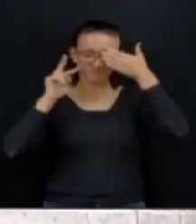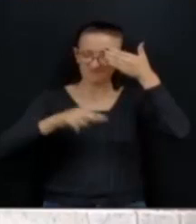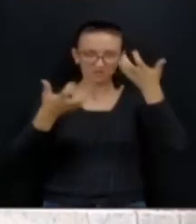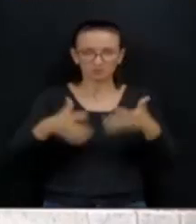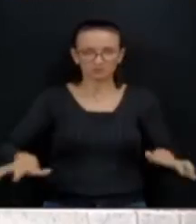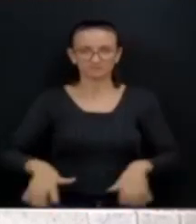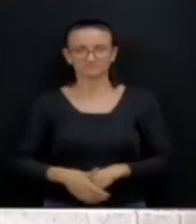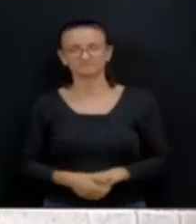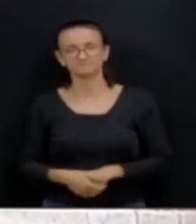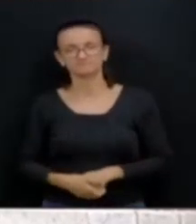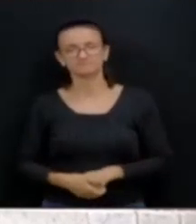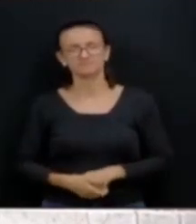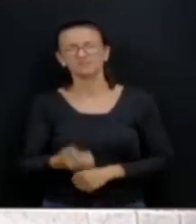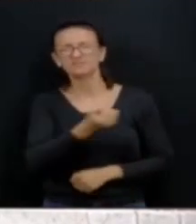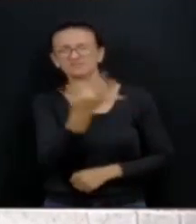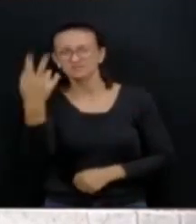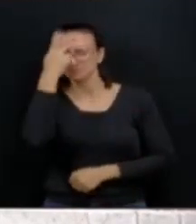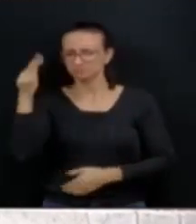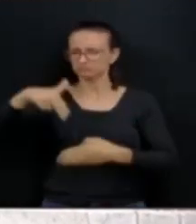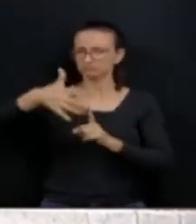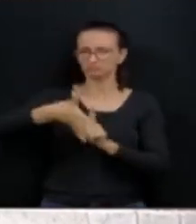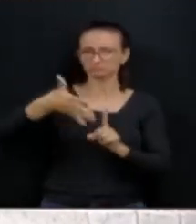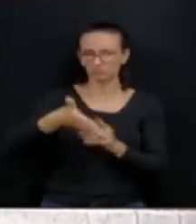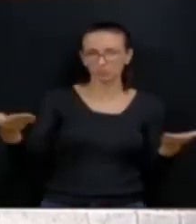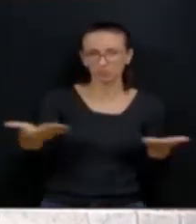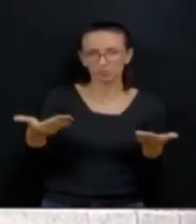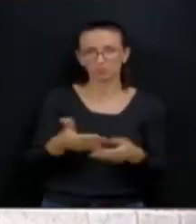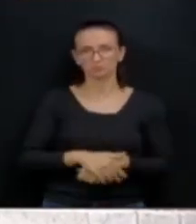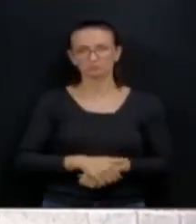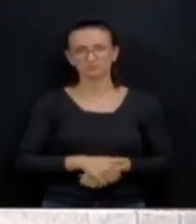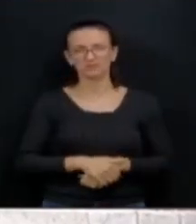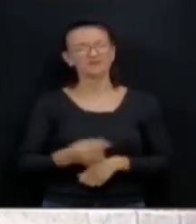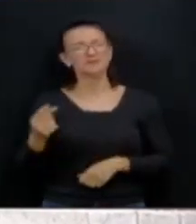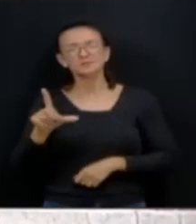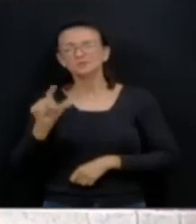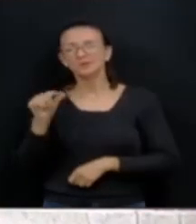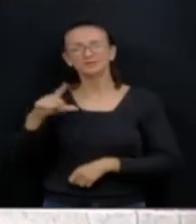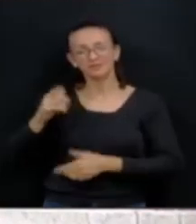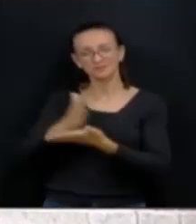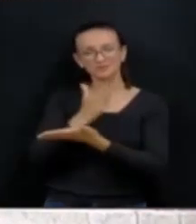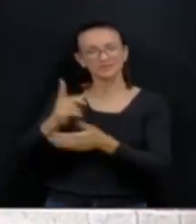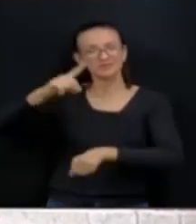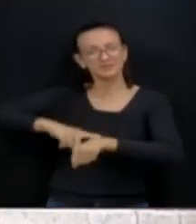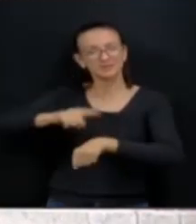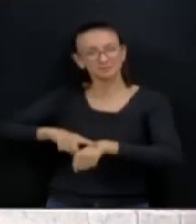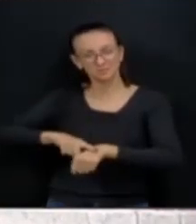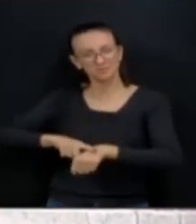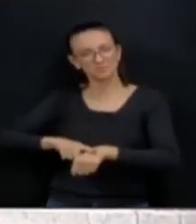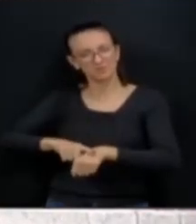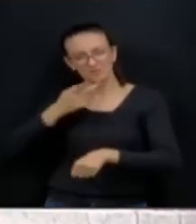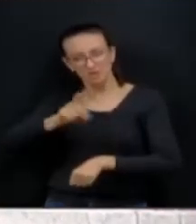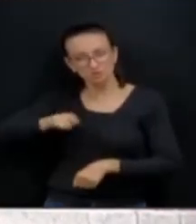vários que usam essa tribuna determinassem ou tirassem um pouquinho do tempo para falar de problemas sérios, como a